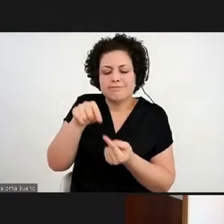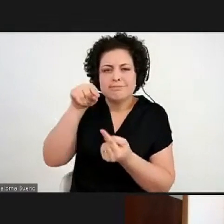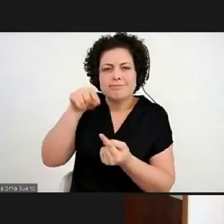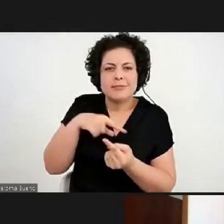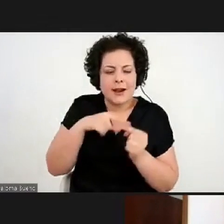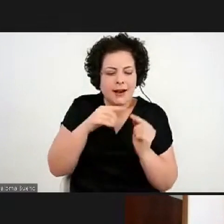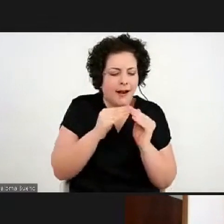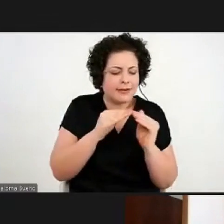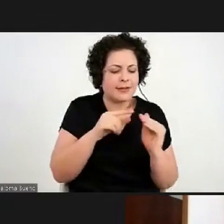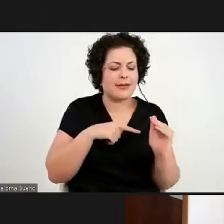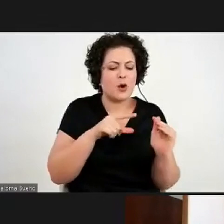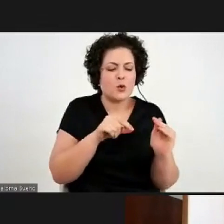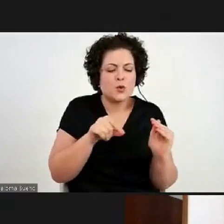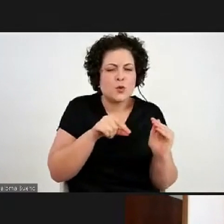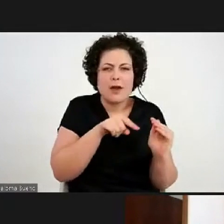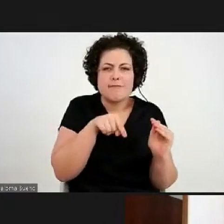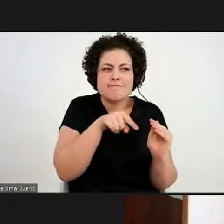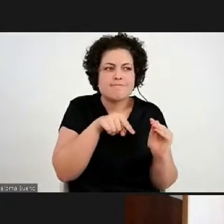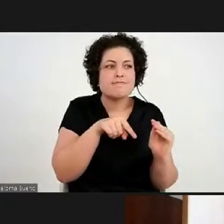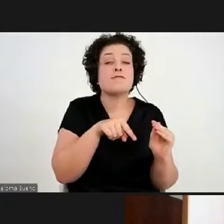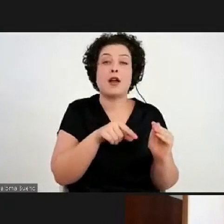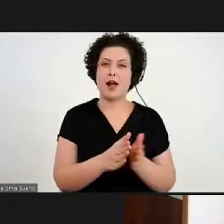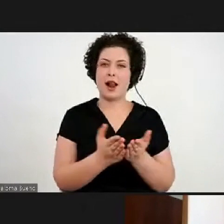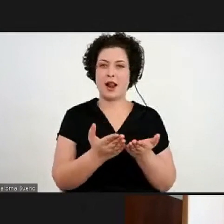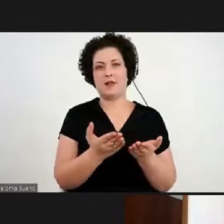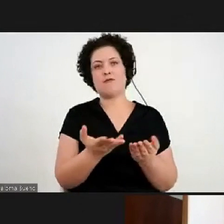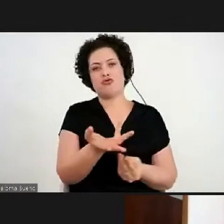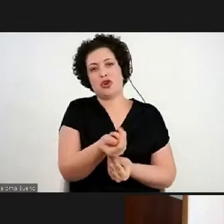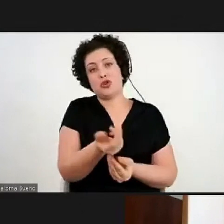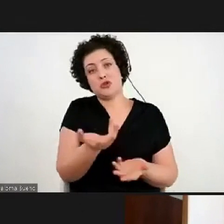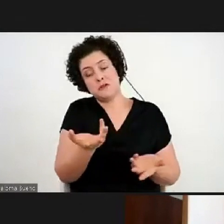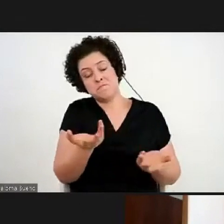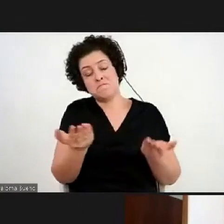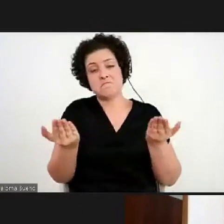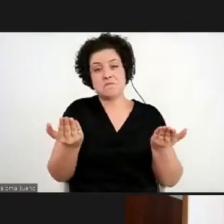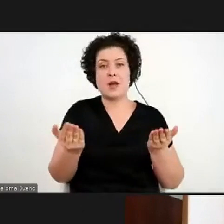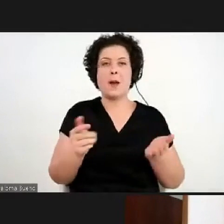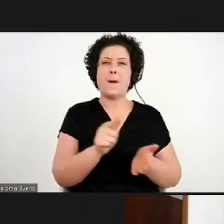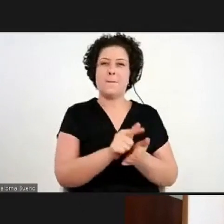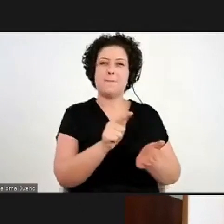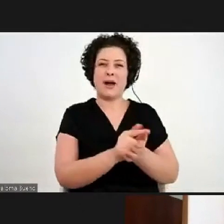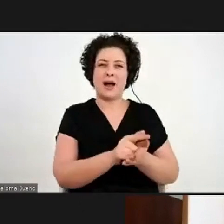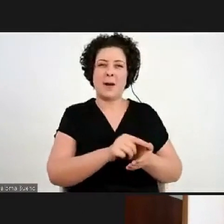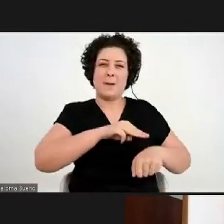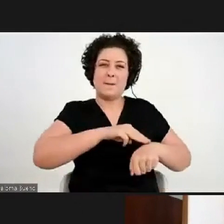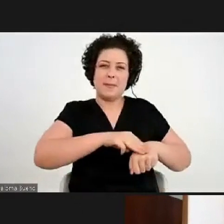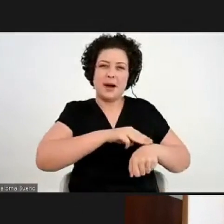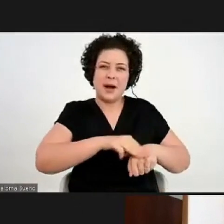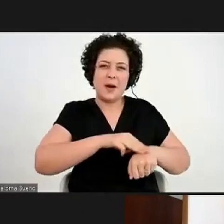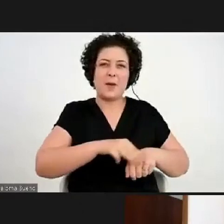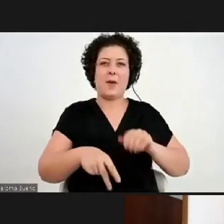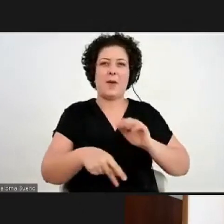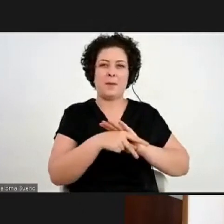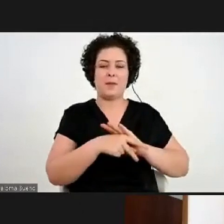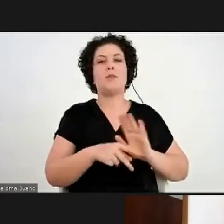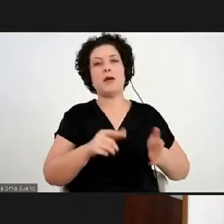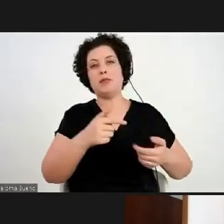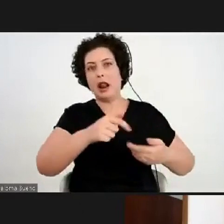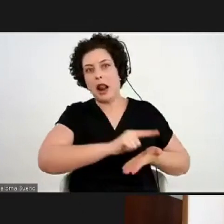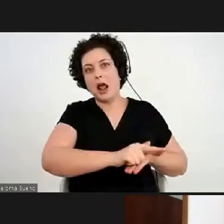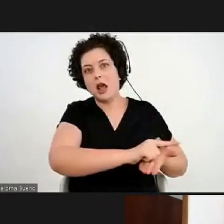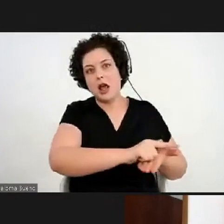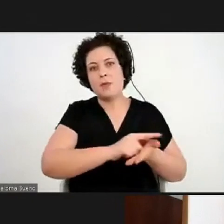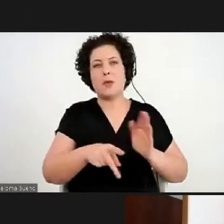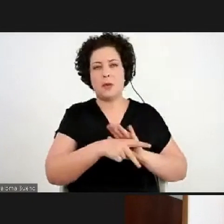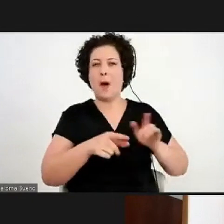no caso da produção de livro de artista, lógico, papelão de caixa de supermercado devidamente higienizado, a gente